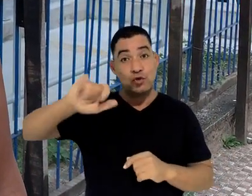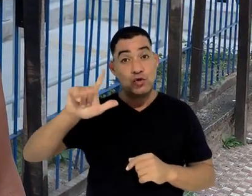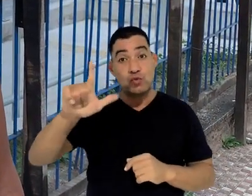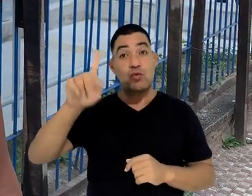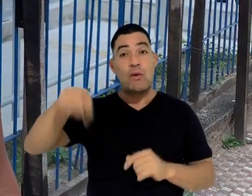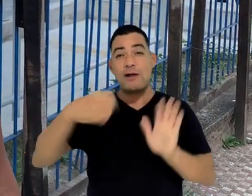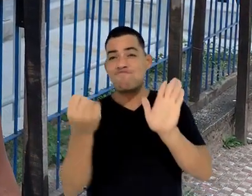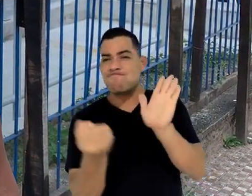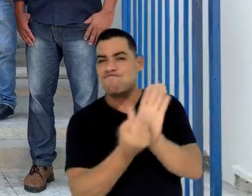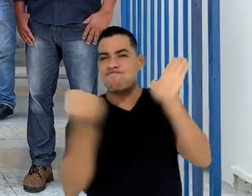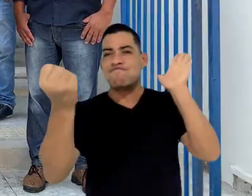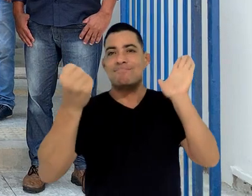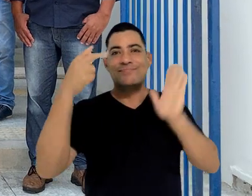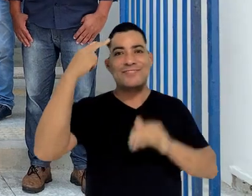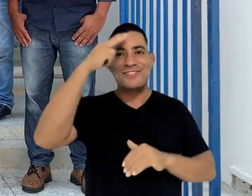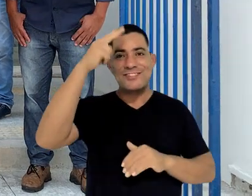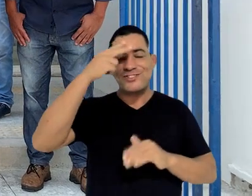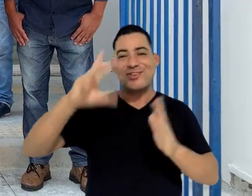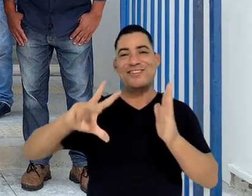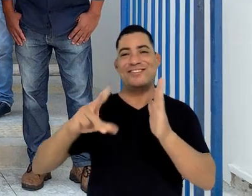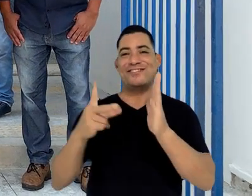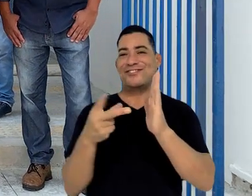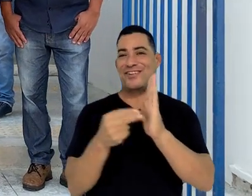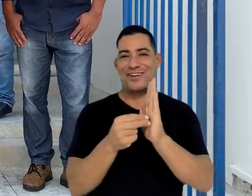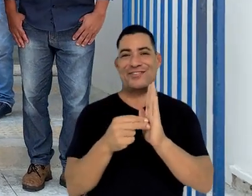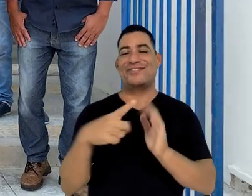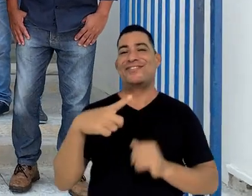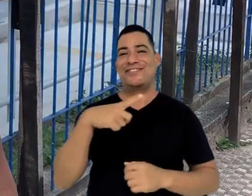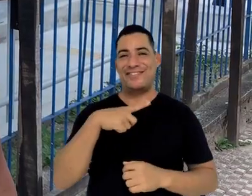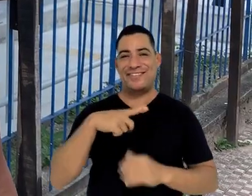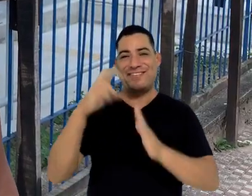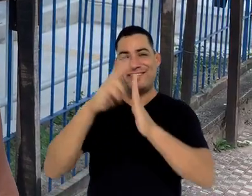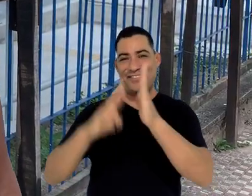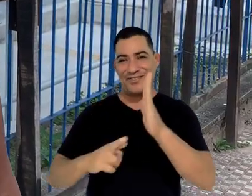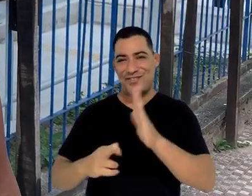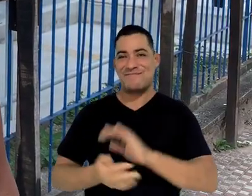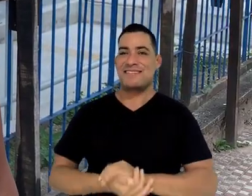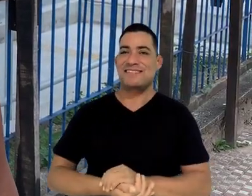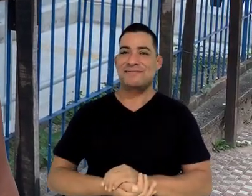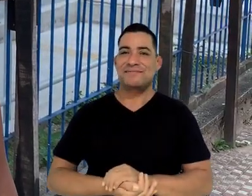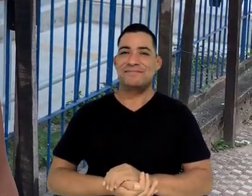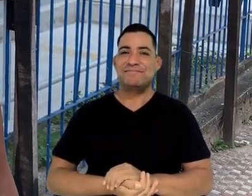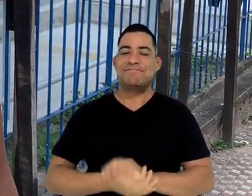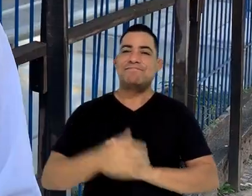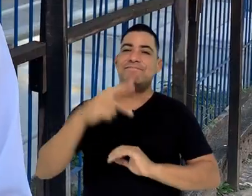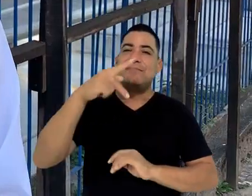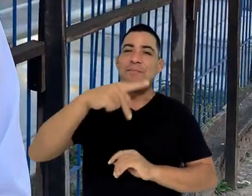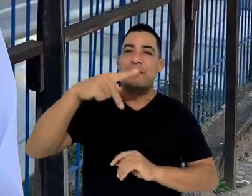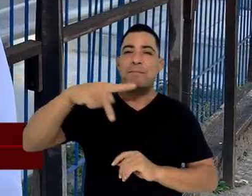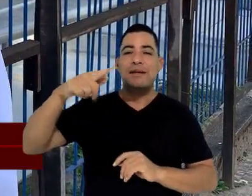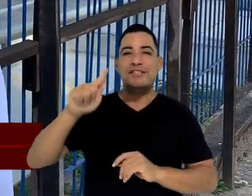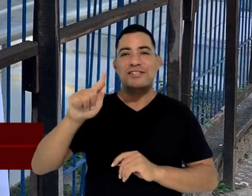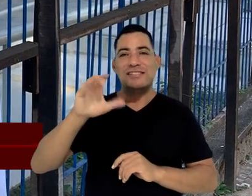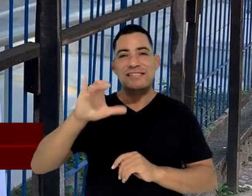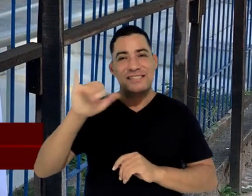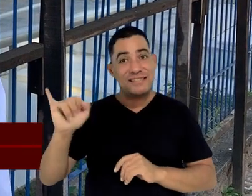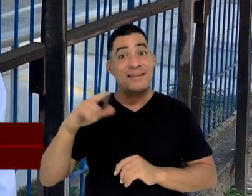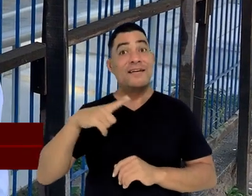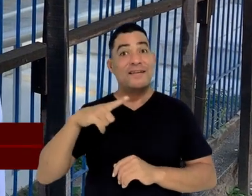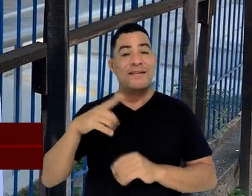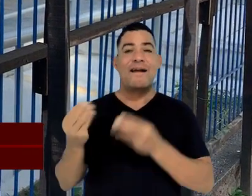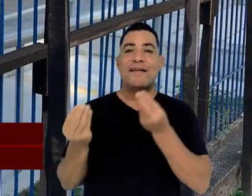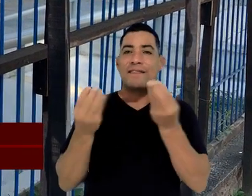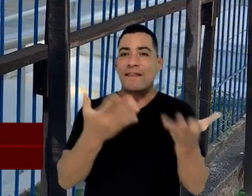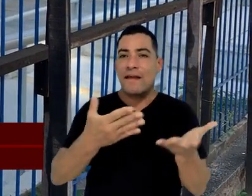2 de Julho certamente é um marco na história do Centro de Artes, Humanidades e Letras da UFRB. A PPGCE está participando da